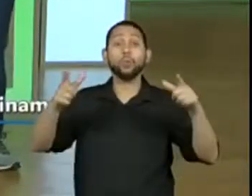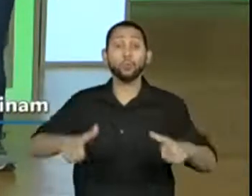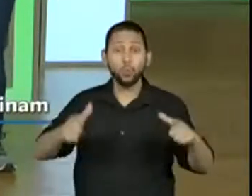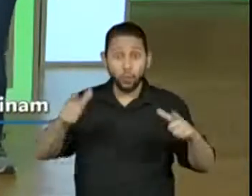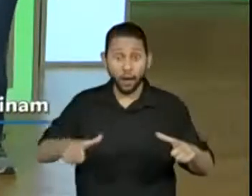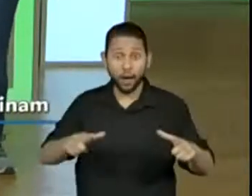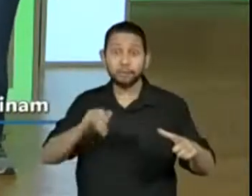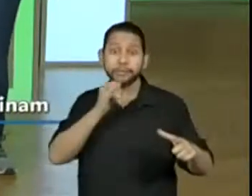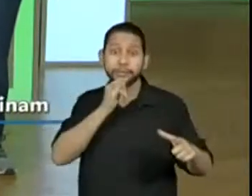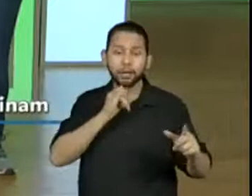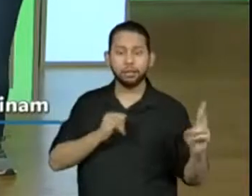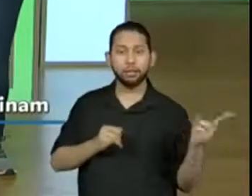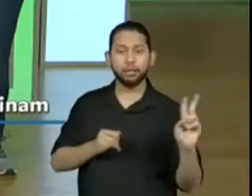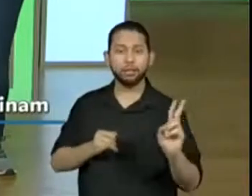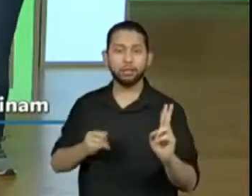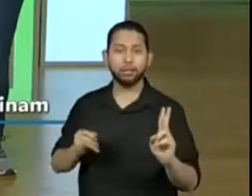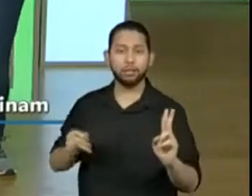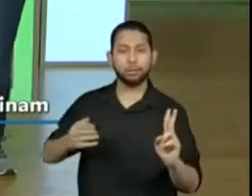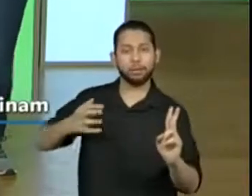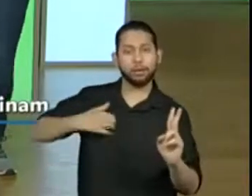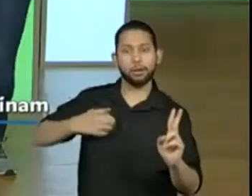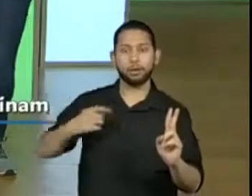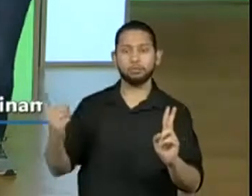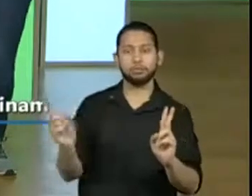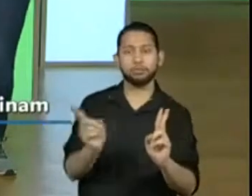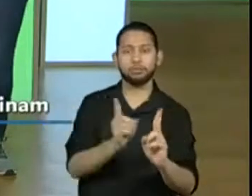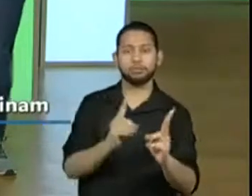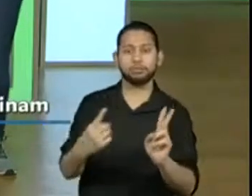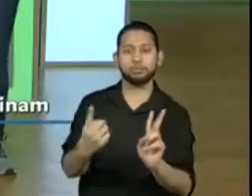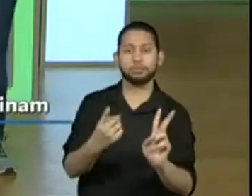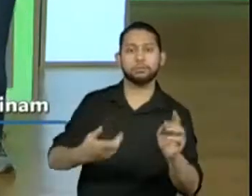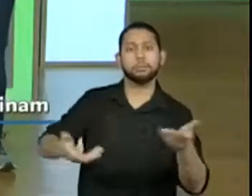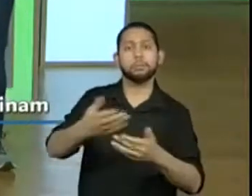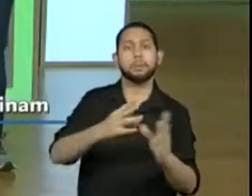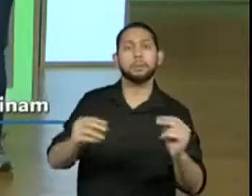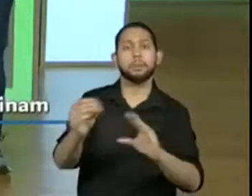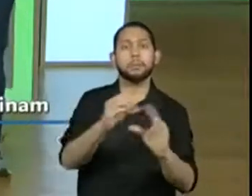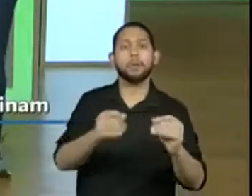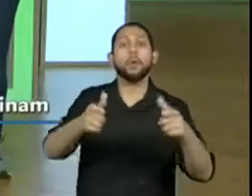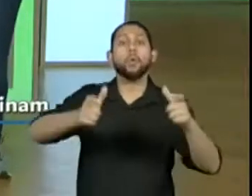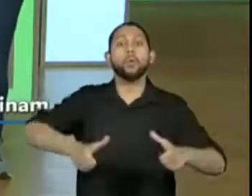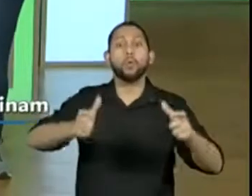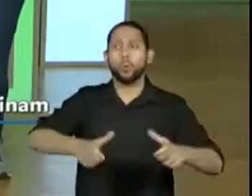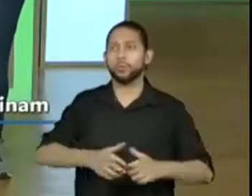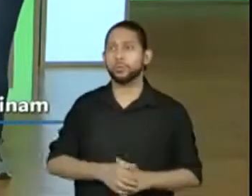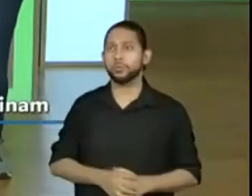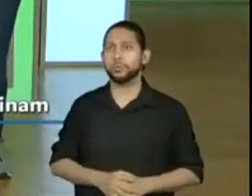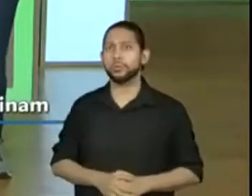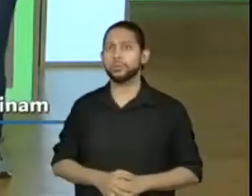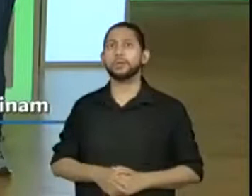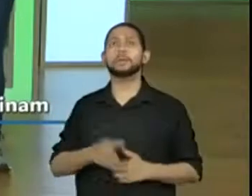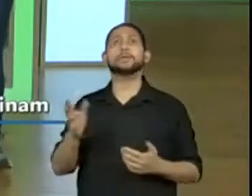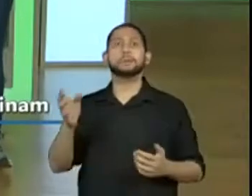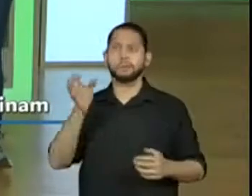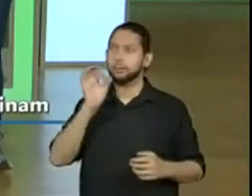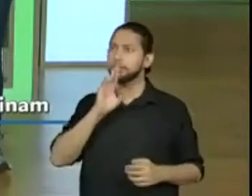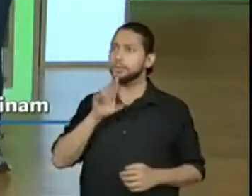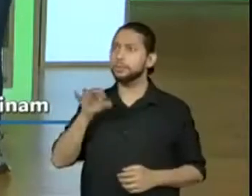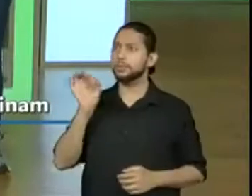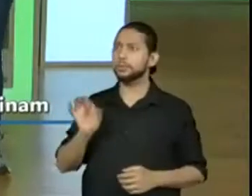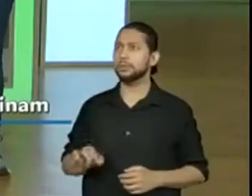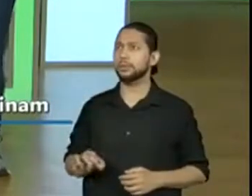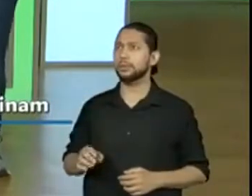característica. Vamos lá. A Proangelita, diz que a Manuela diz que era o rei dos macacos e os dois homens.